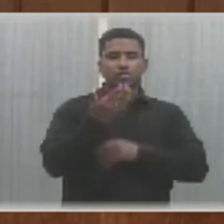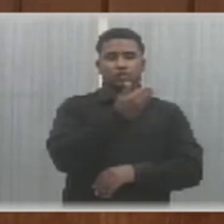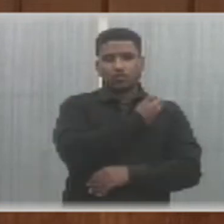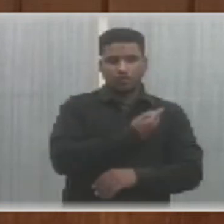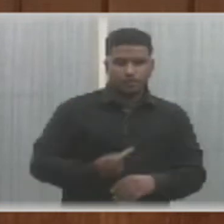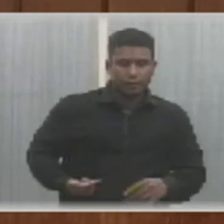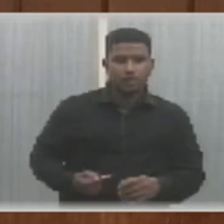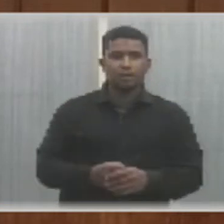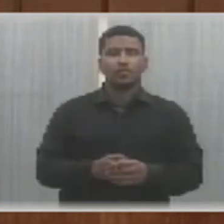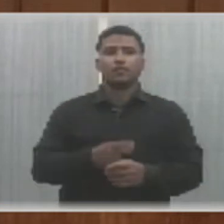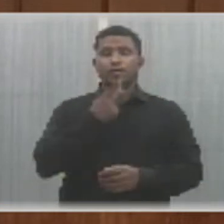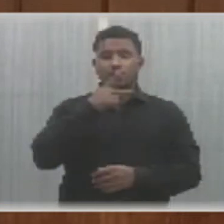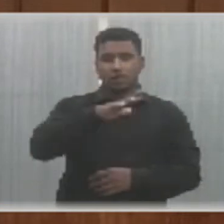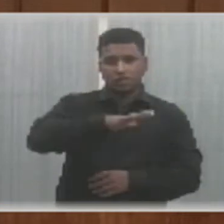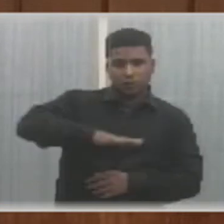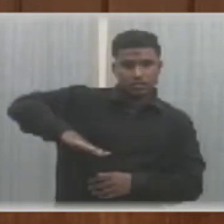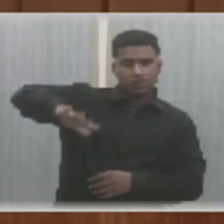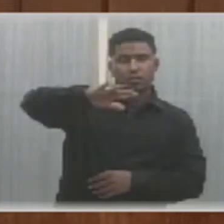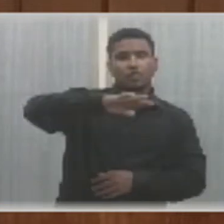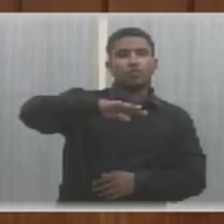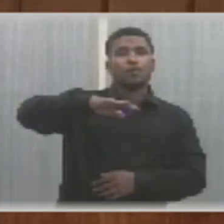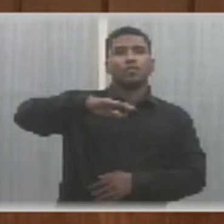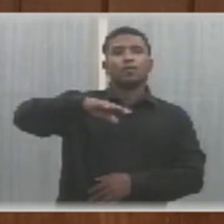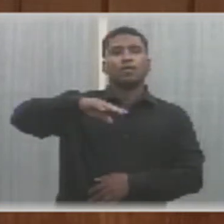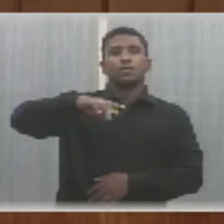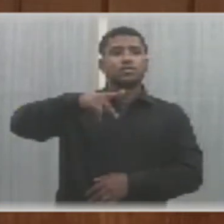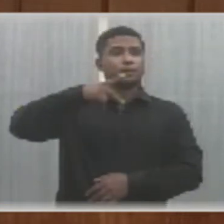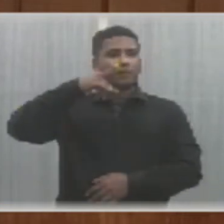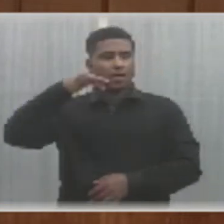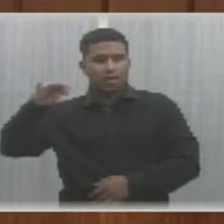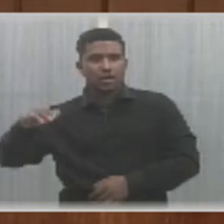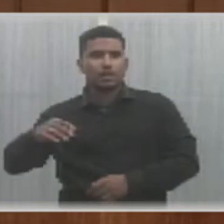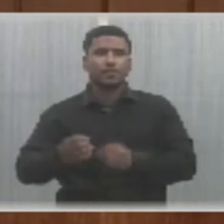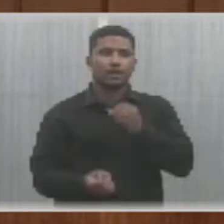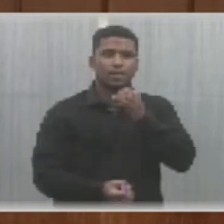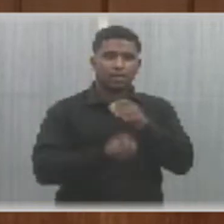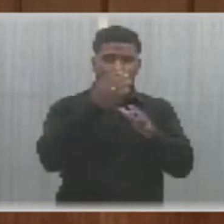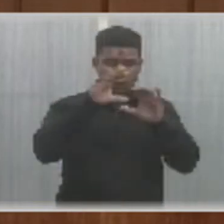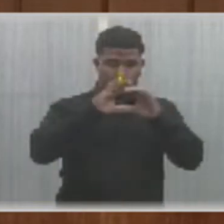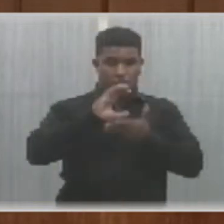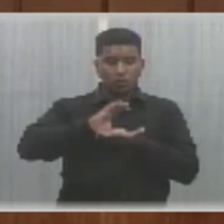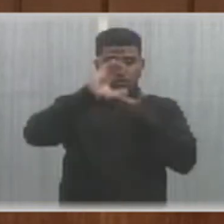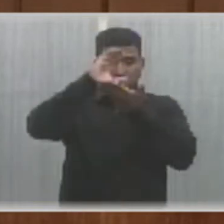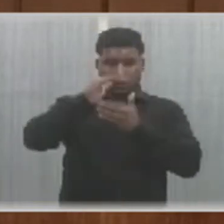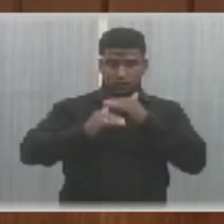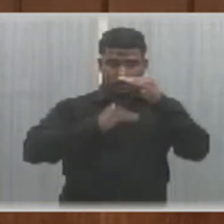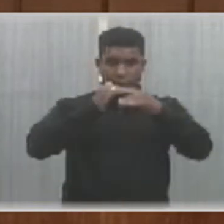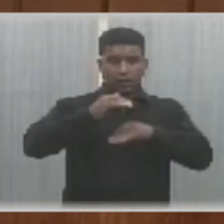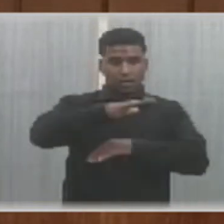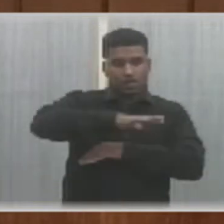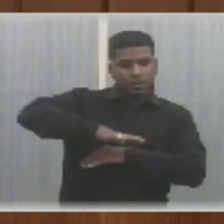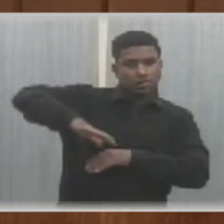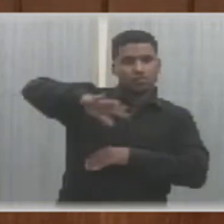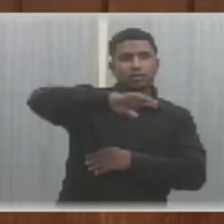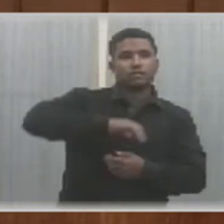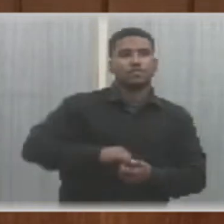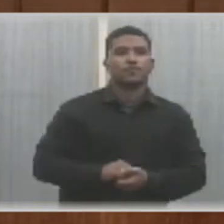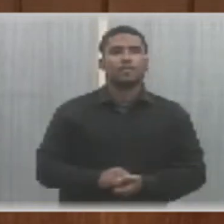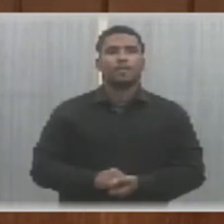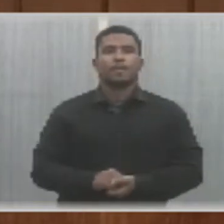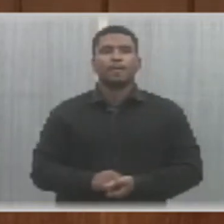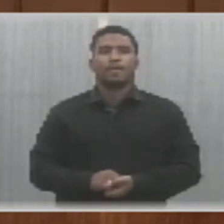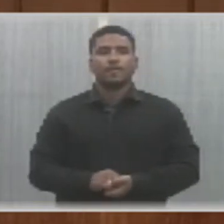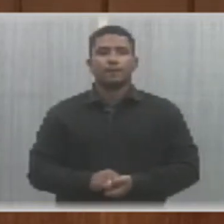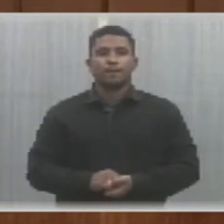institui a região metropolitana de Parnaíba, cria o Conselho de Desenvolvimento da região metropolitana de Parnaíba